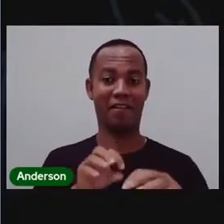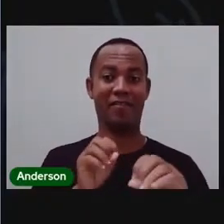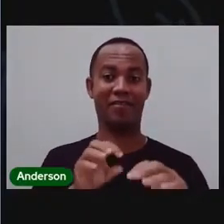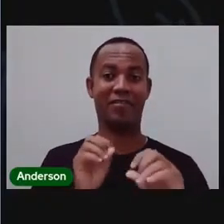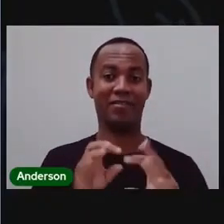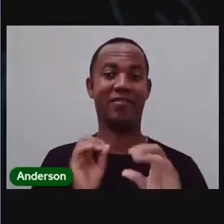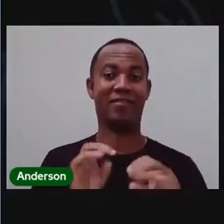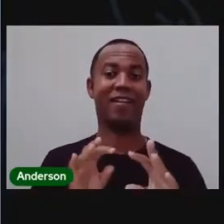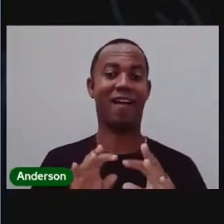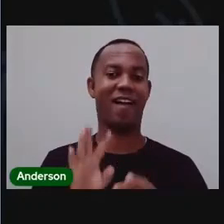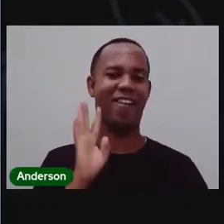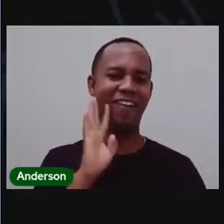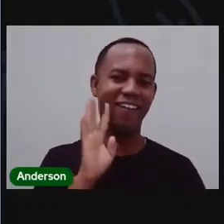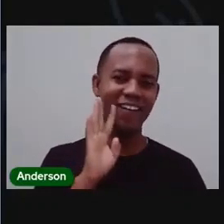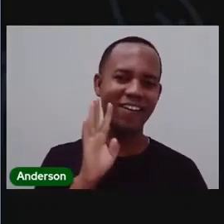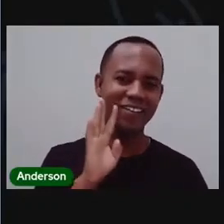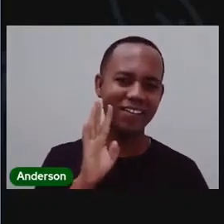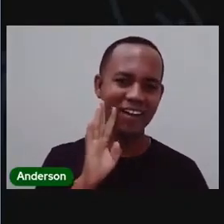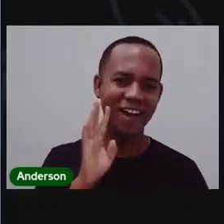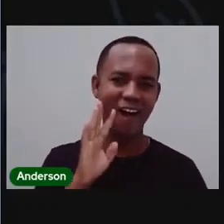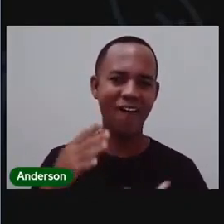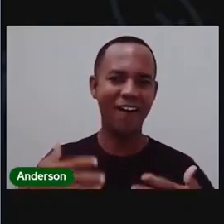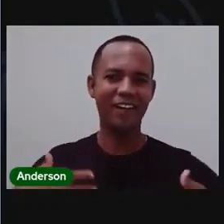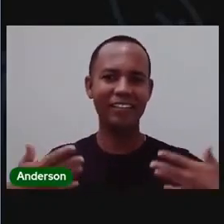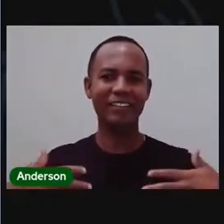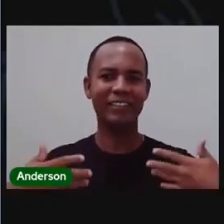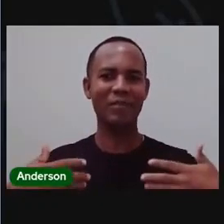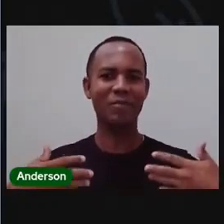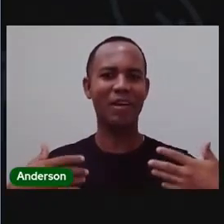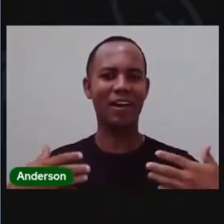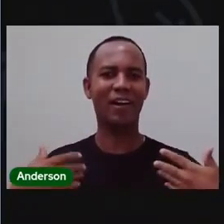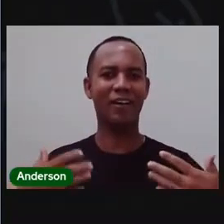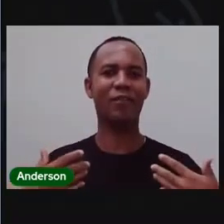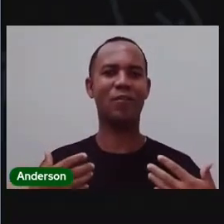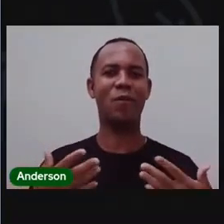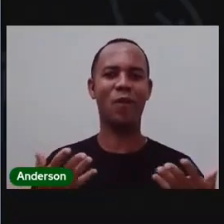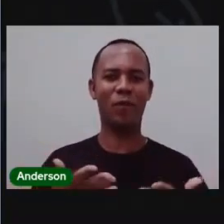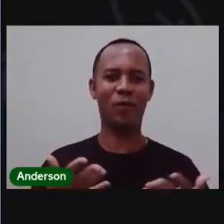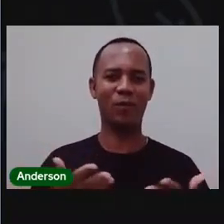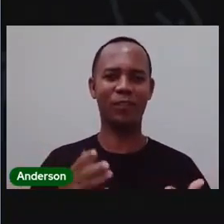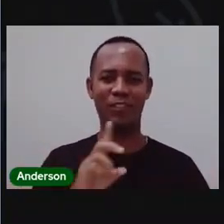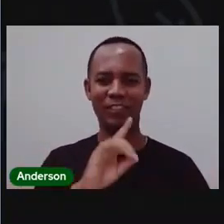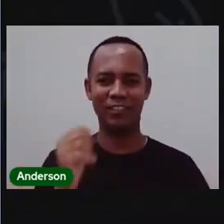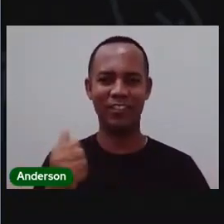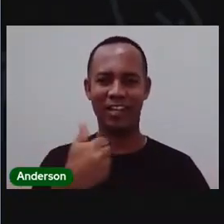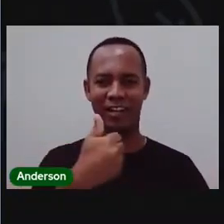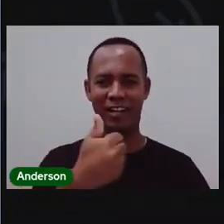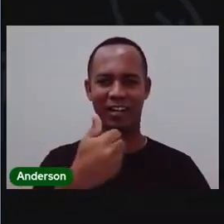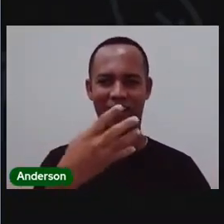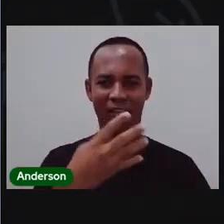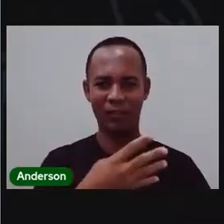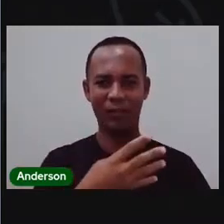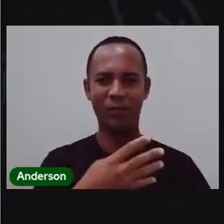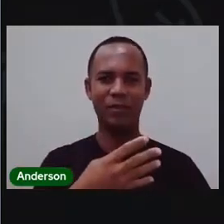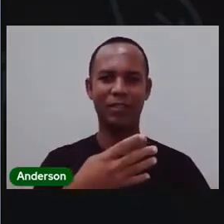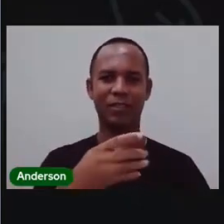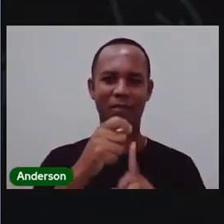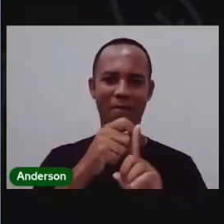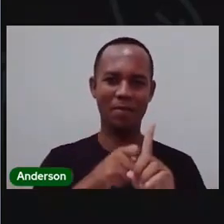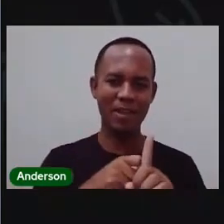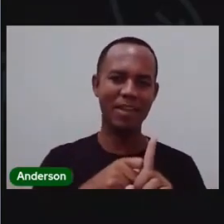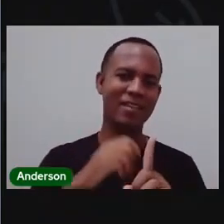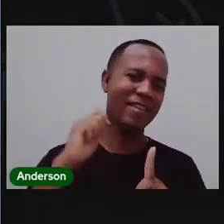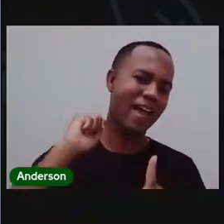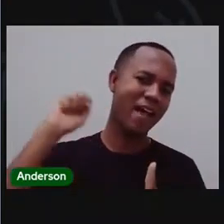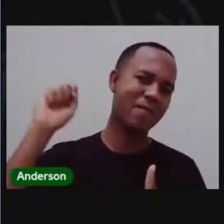Muito animada aí com essa aula, bom. 14 de abril de 2021, né?